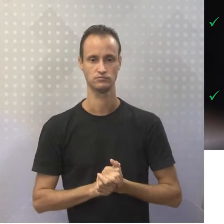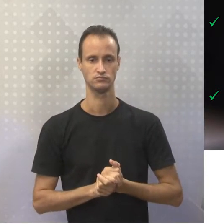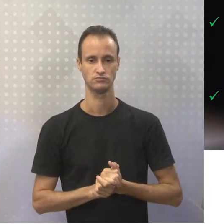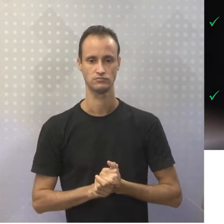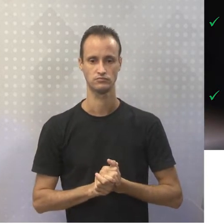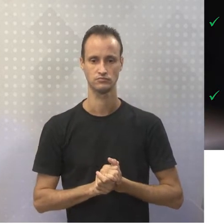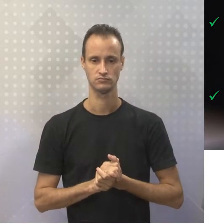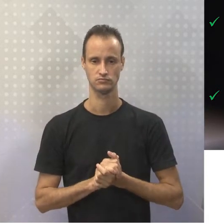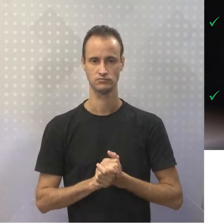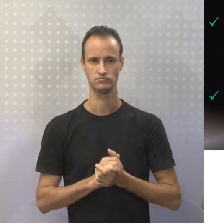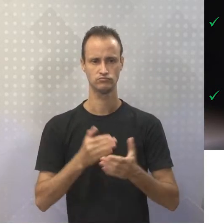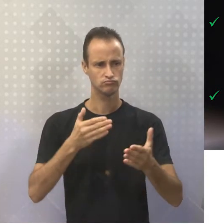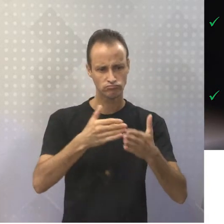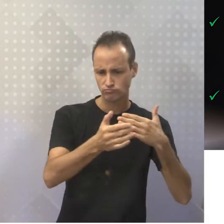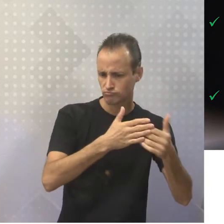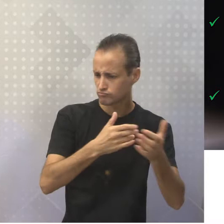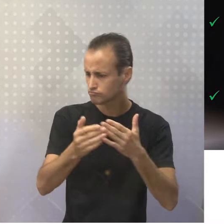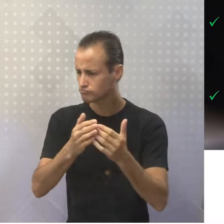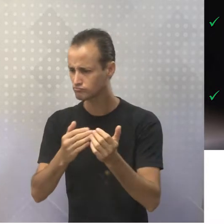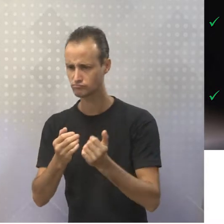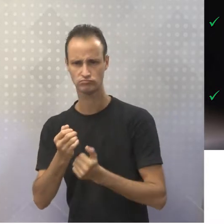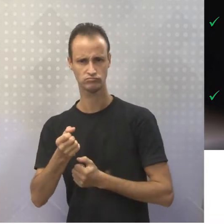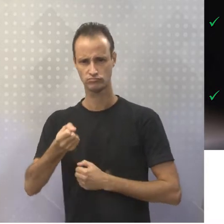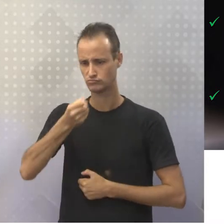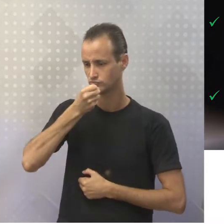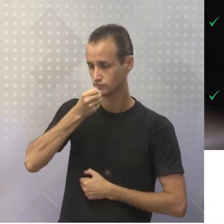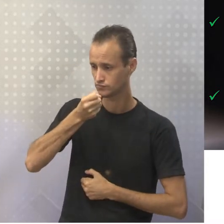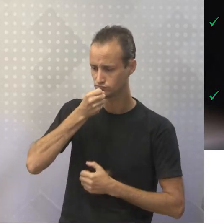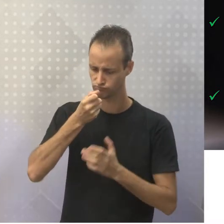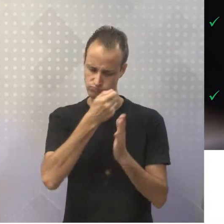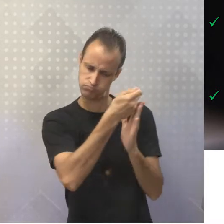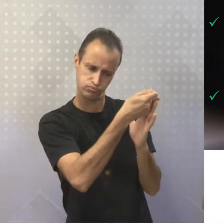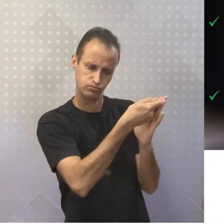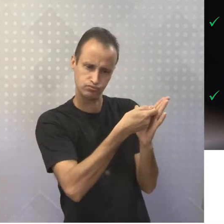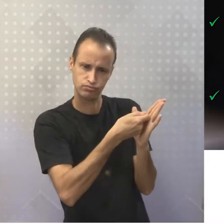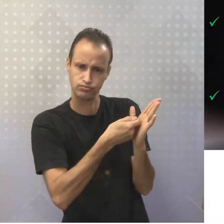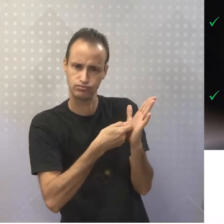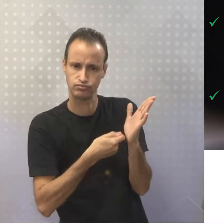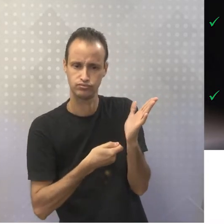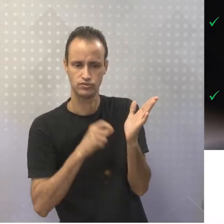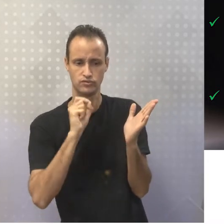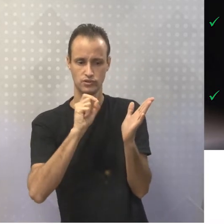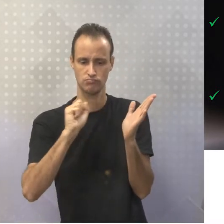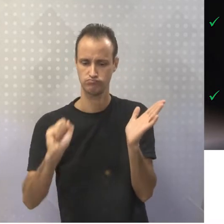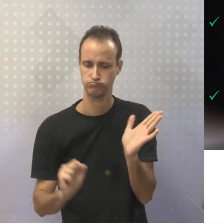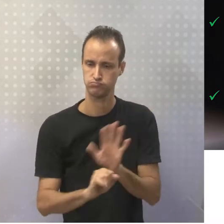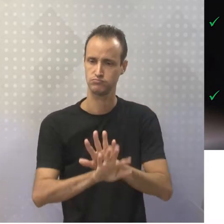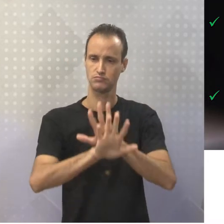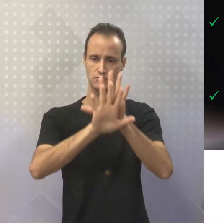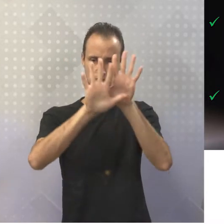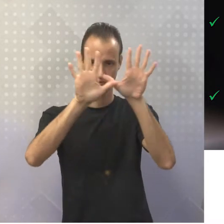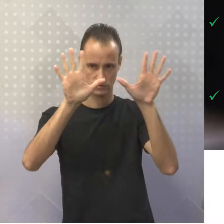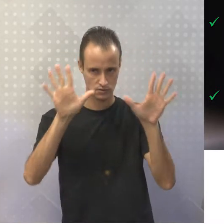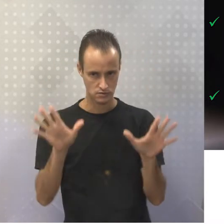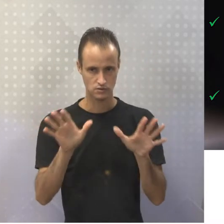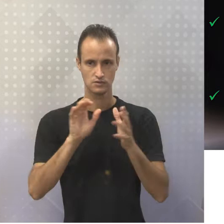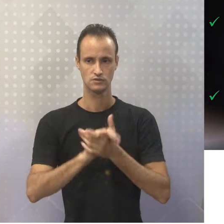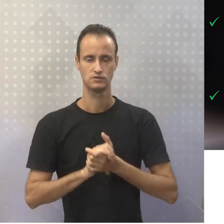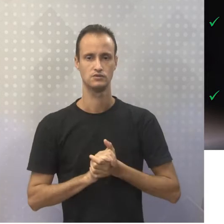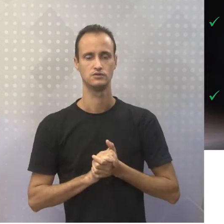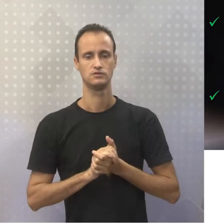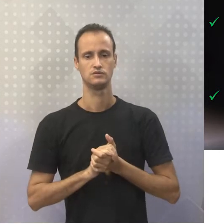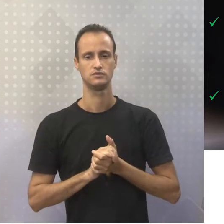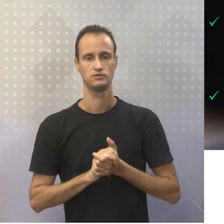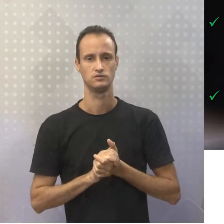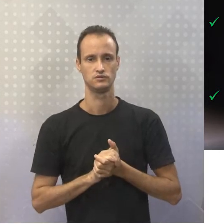Toda e qualquer reportagem, tudo que está lá na reportagem é feito de maneira explícita, ou seja, de